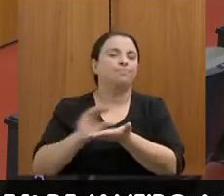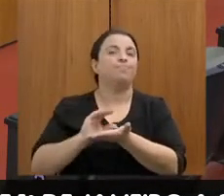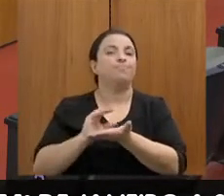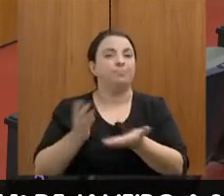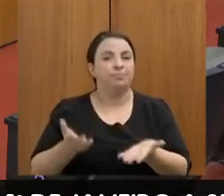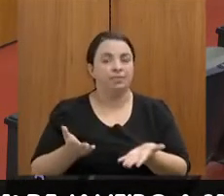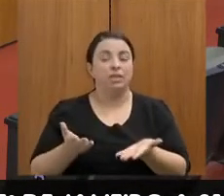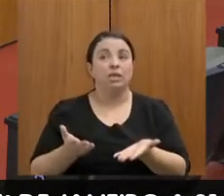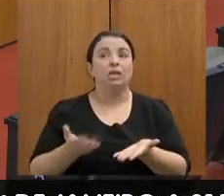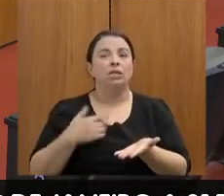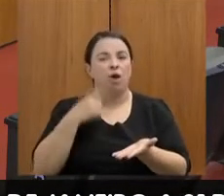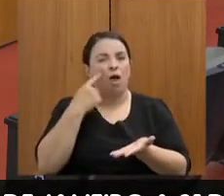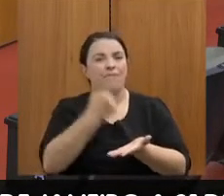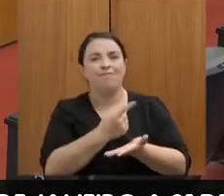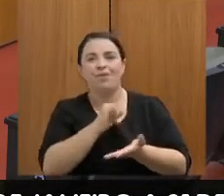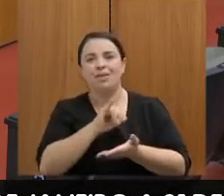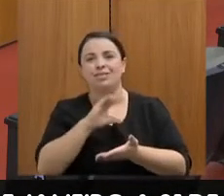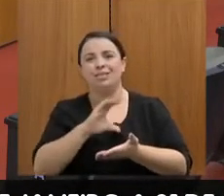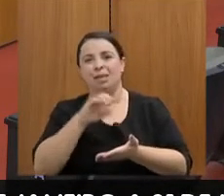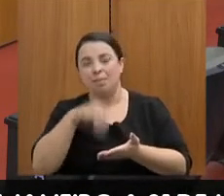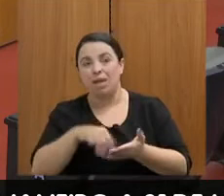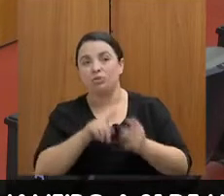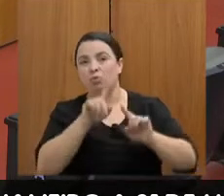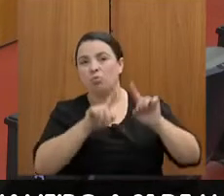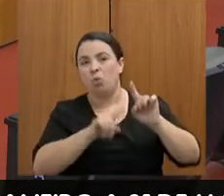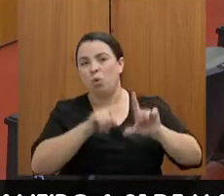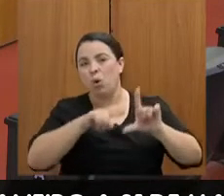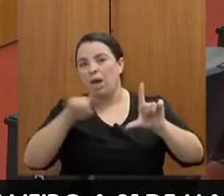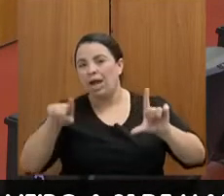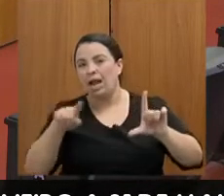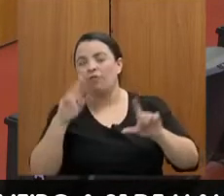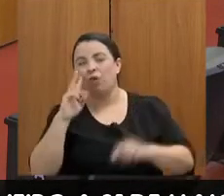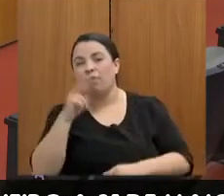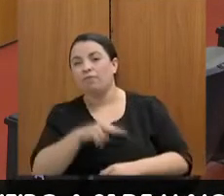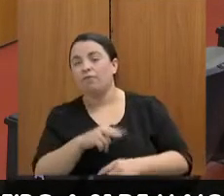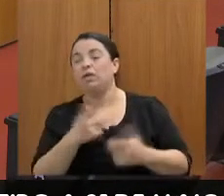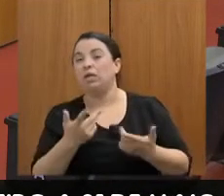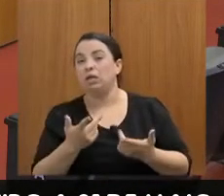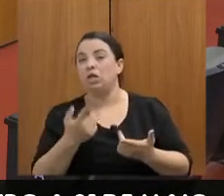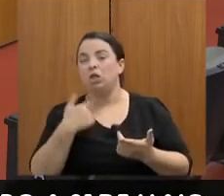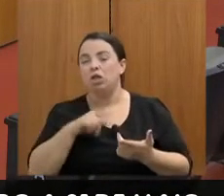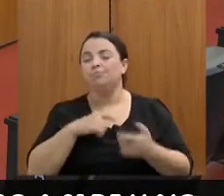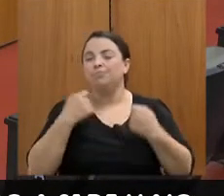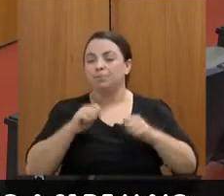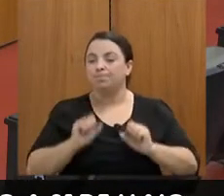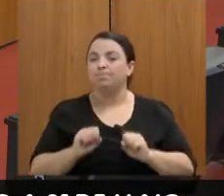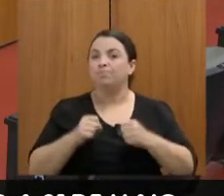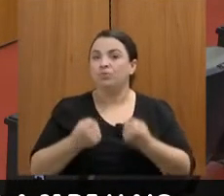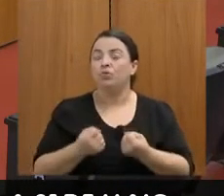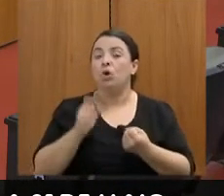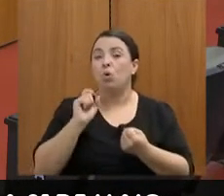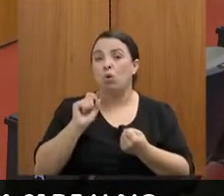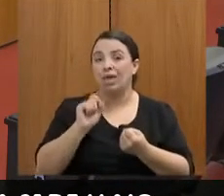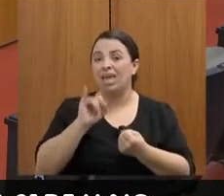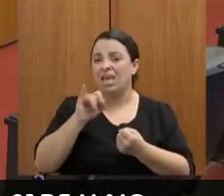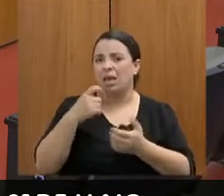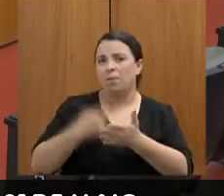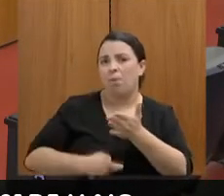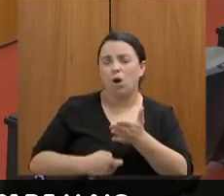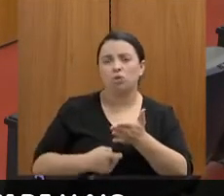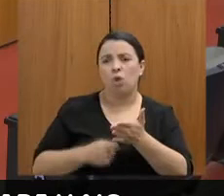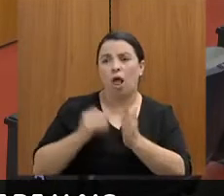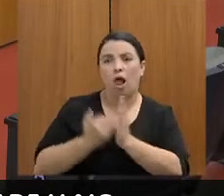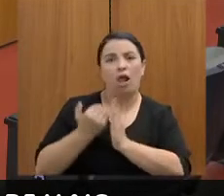segundo o gráfico que senhor apresentou, foca a gente novamente para pedir que segure os impostos,